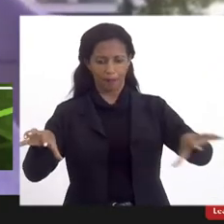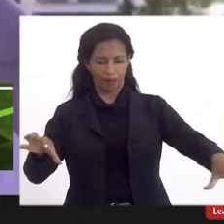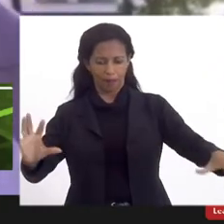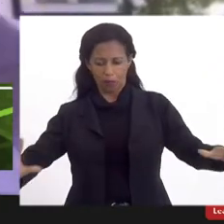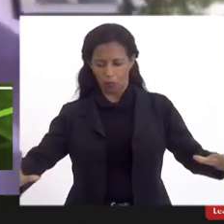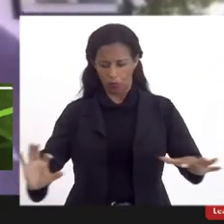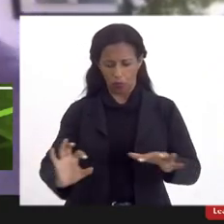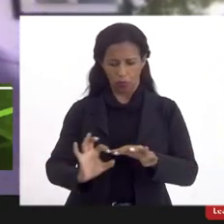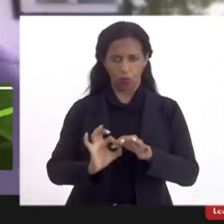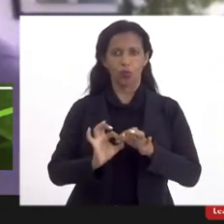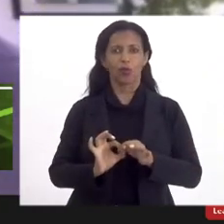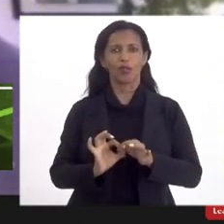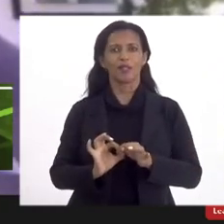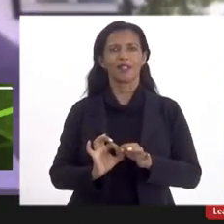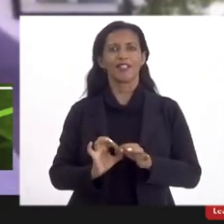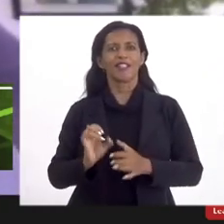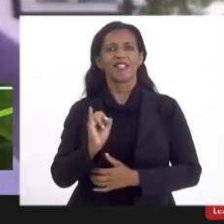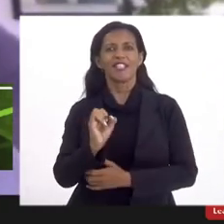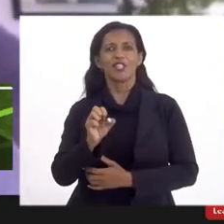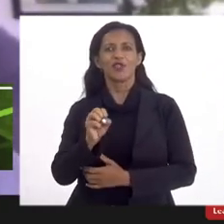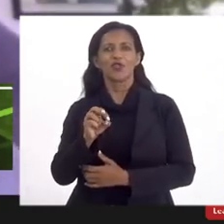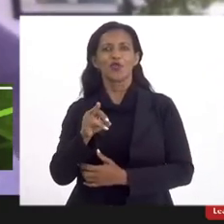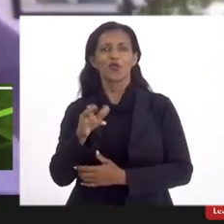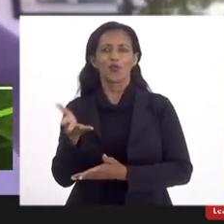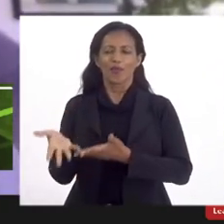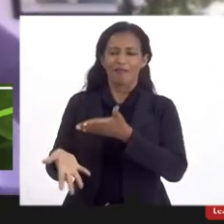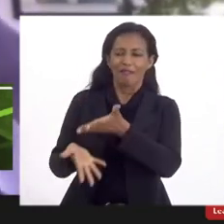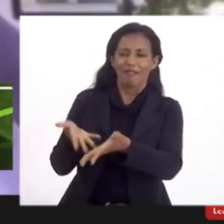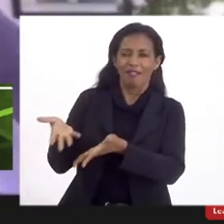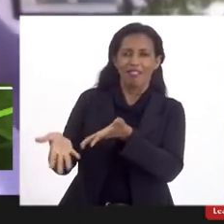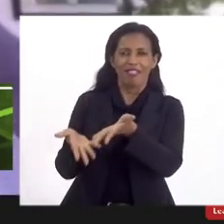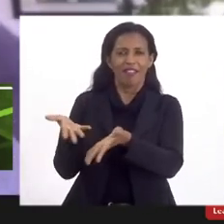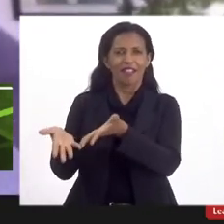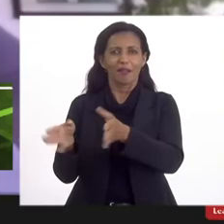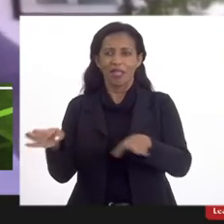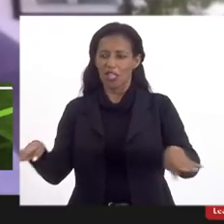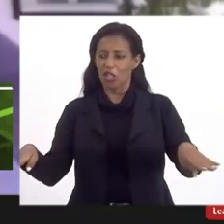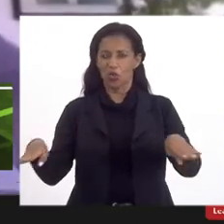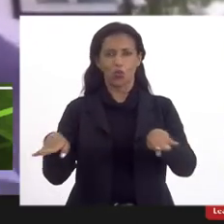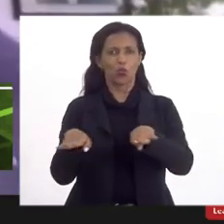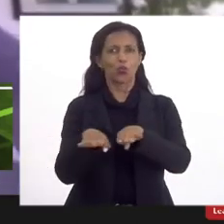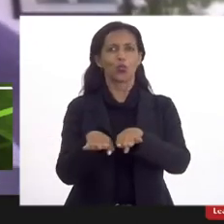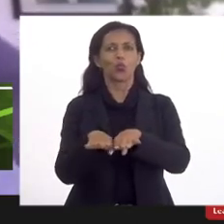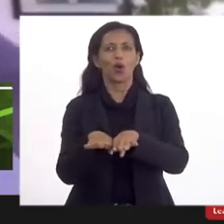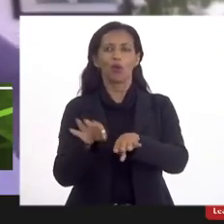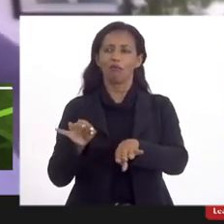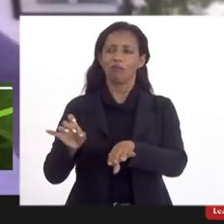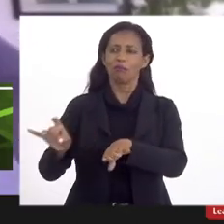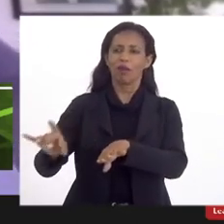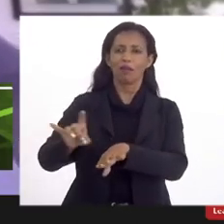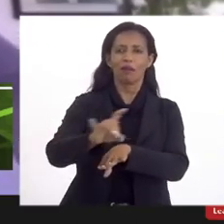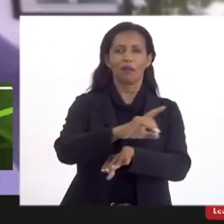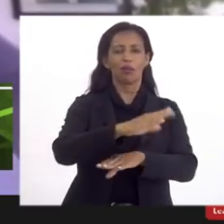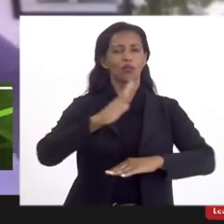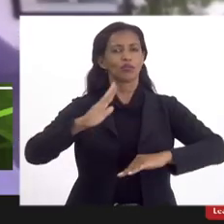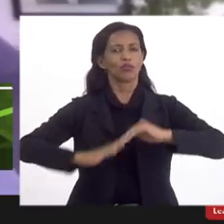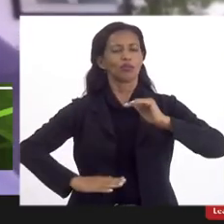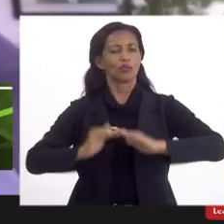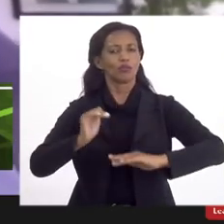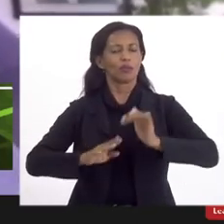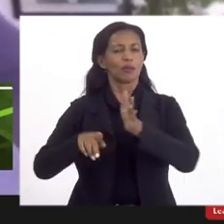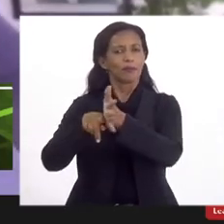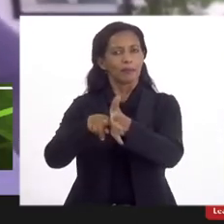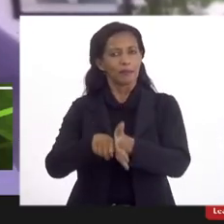científica isonomia no que se refere ao tratamento igualitário de direitos entre todos os docentes e pesquisadores